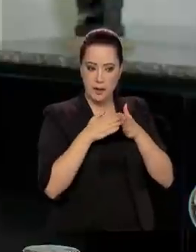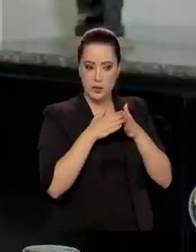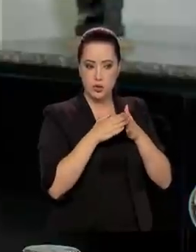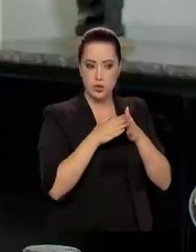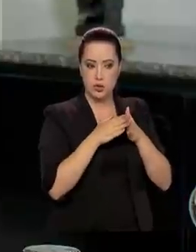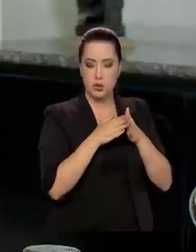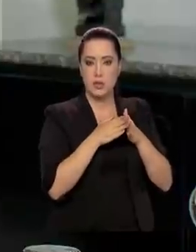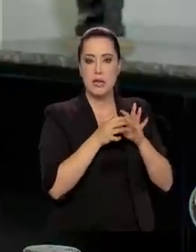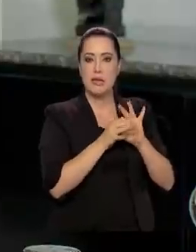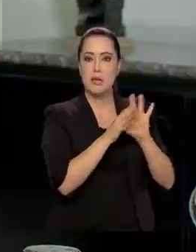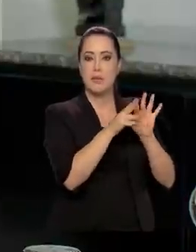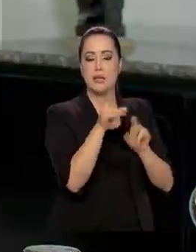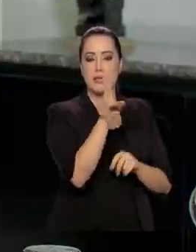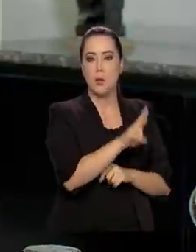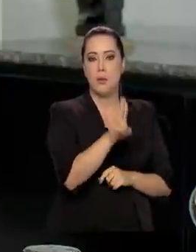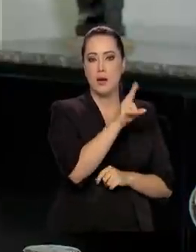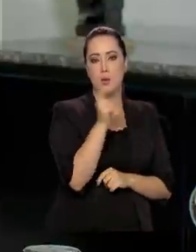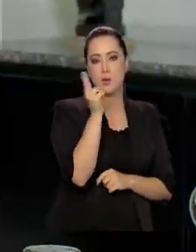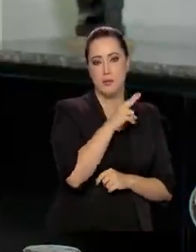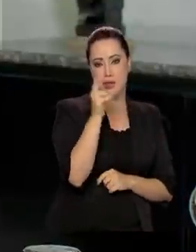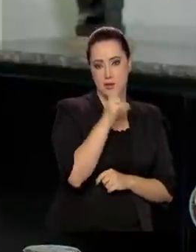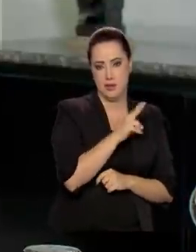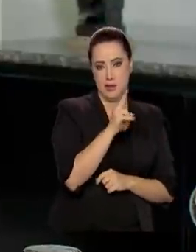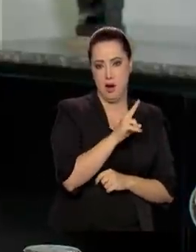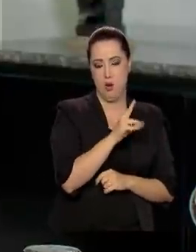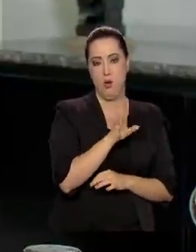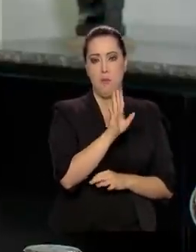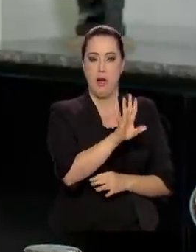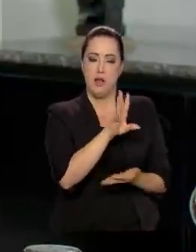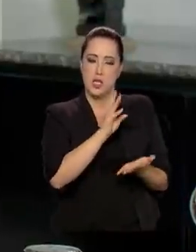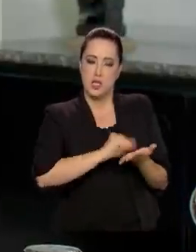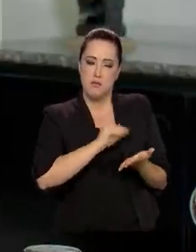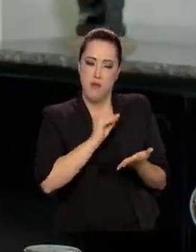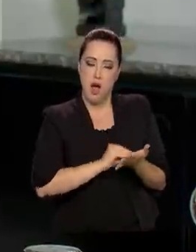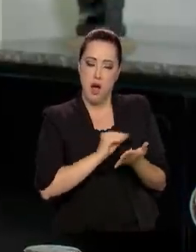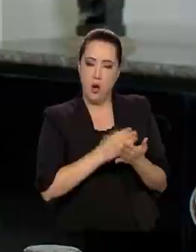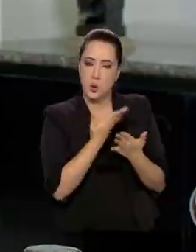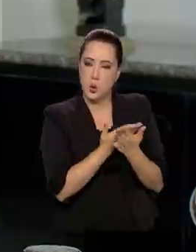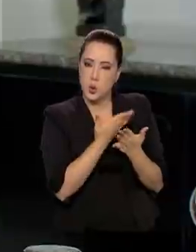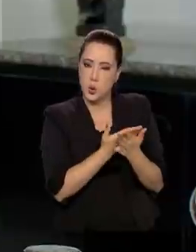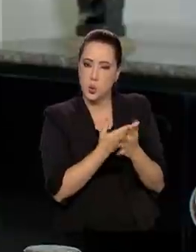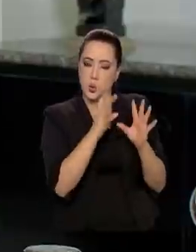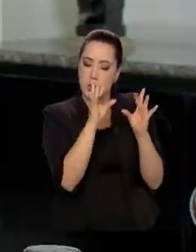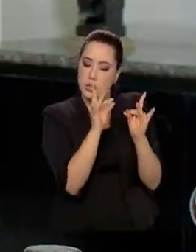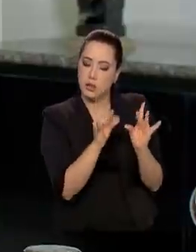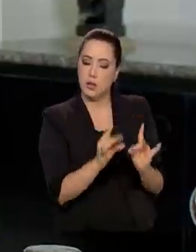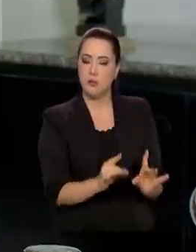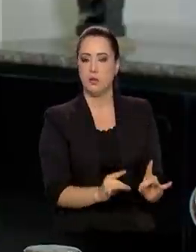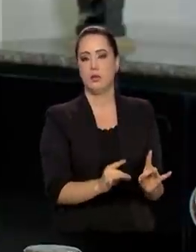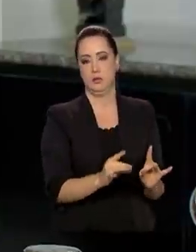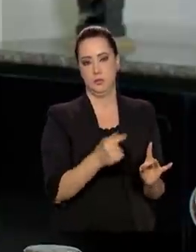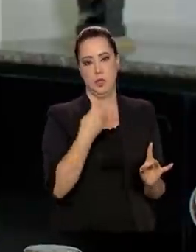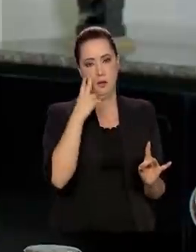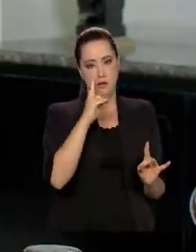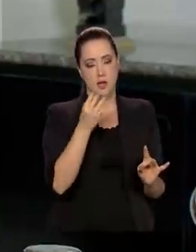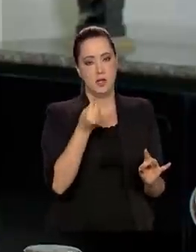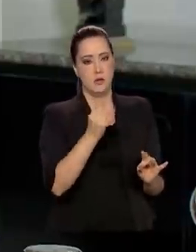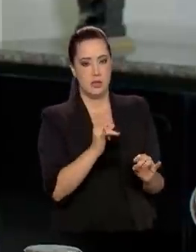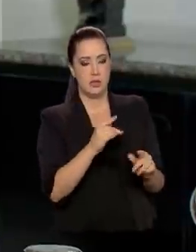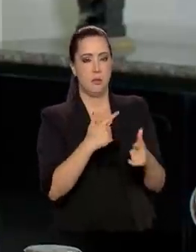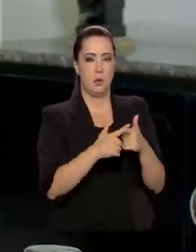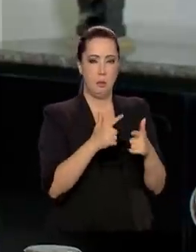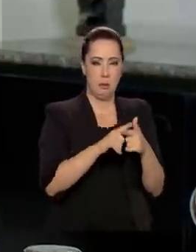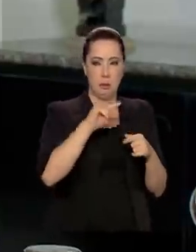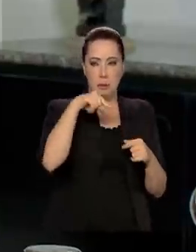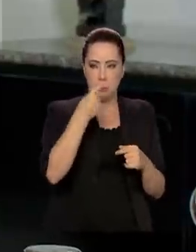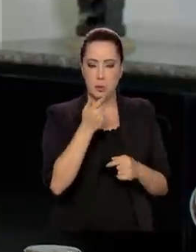emergencial, ainda sem ter concluído os testes e sem ter verificado todos os efeitos colaterais e